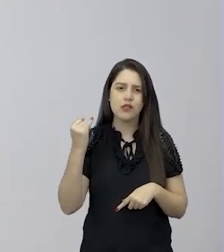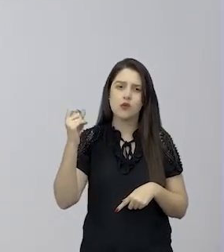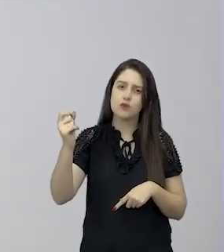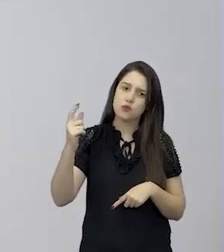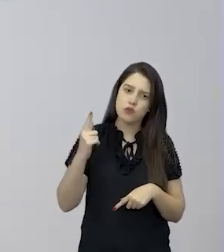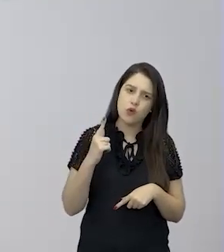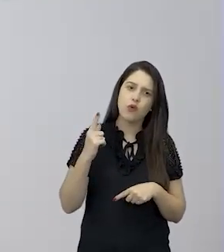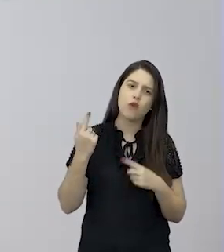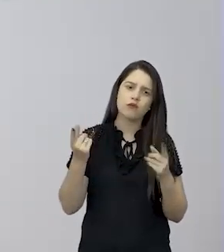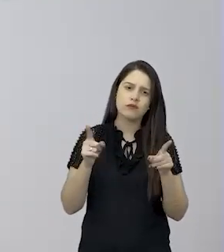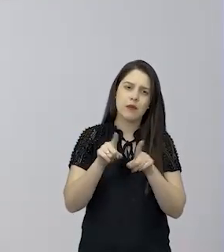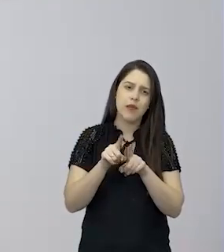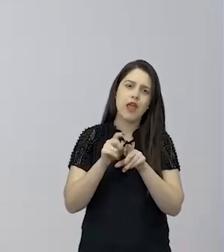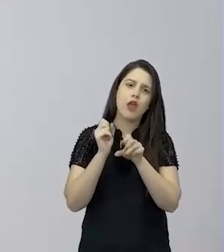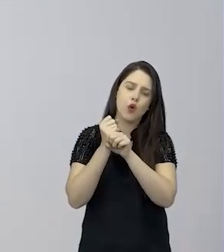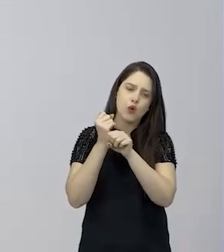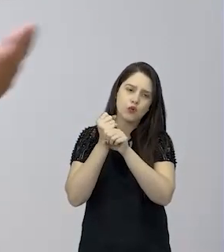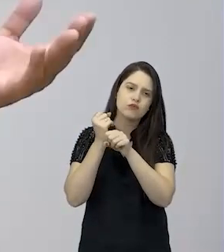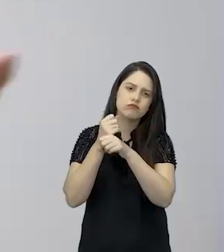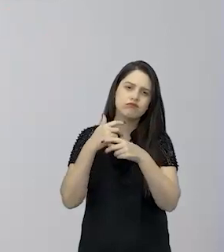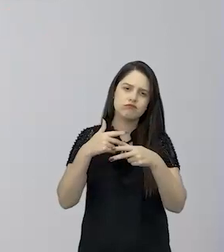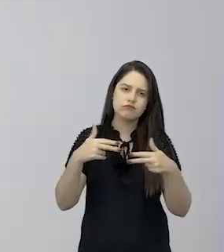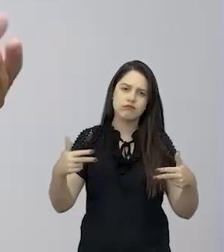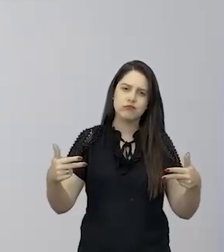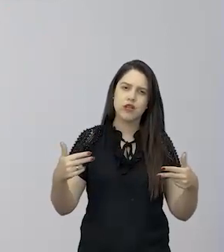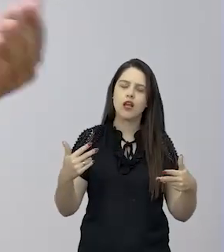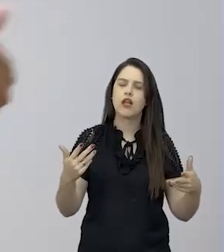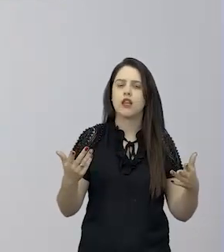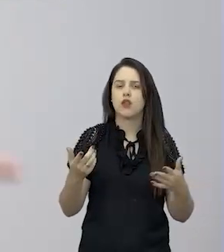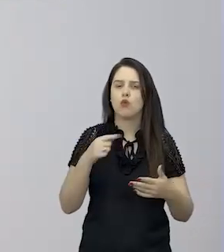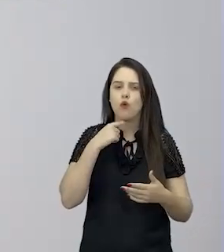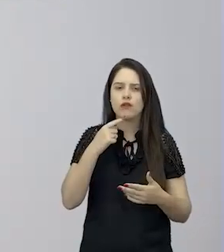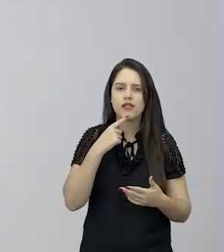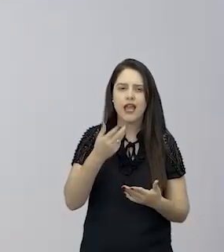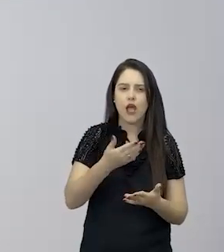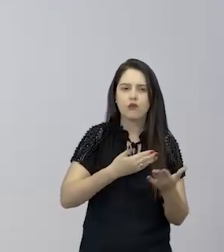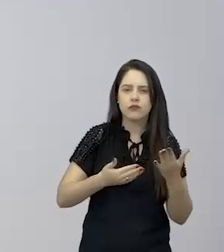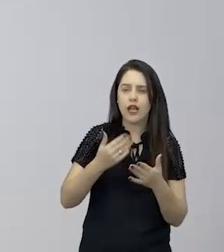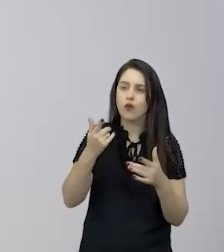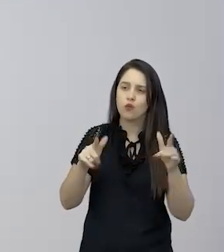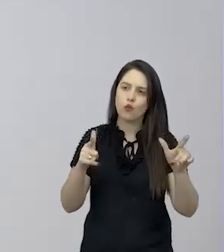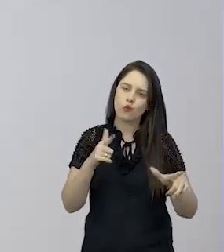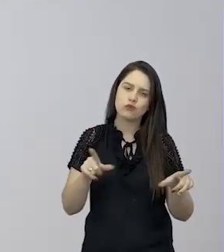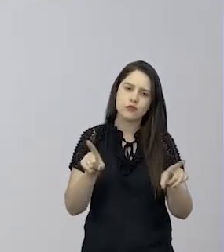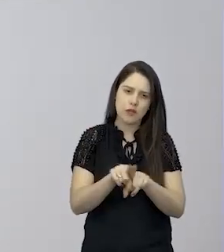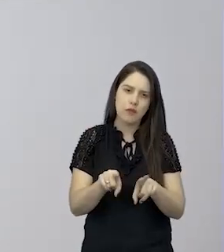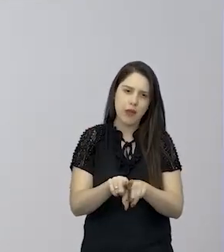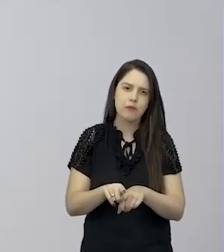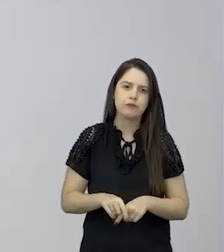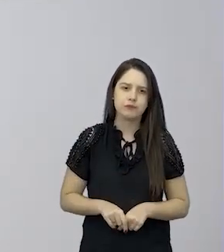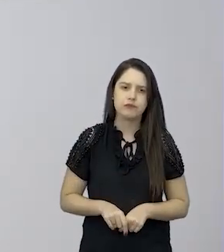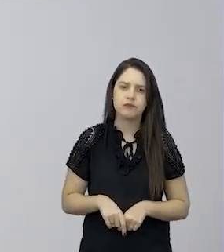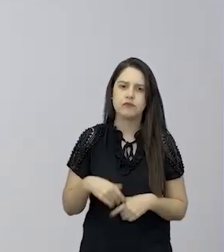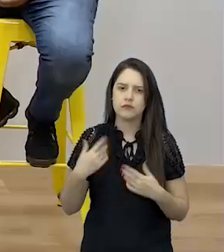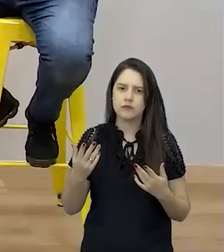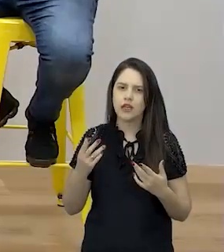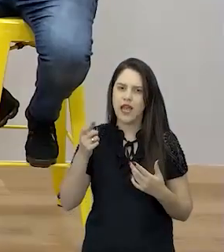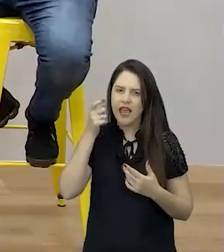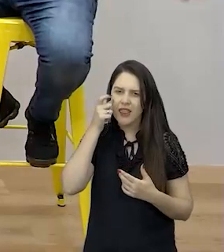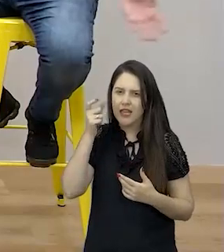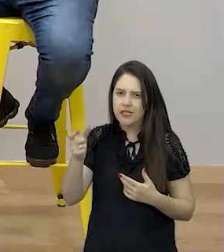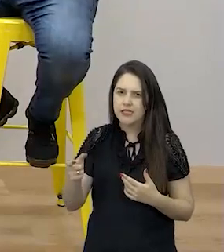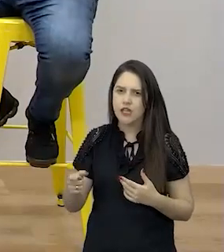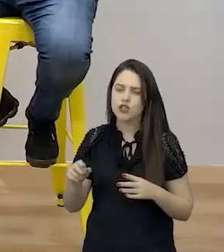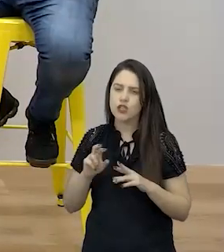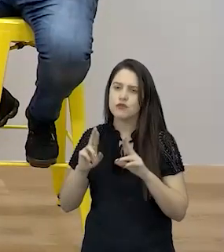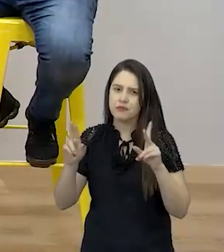nós estamos construindo, para que a gente acabe não alterando a fundação de outras construções no entorno também. Inclusive, essa igreja foi até derrubada, ela teve